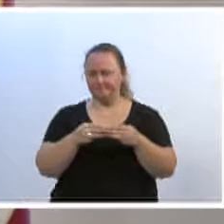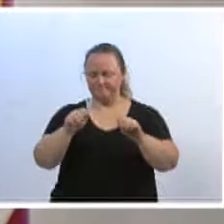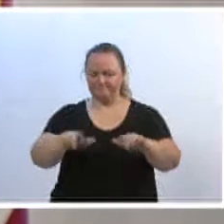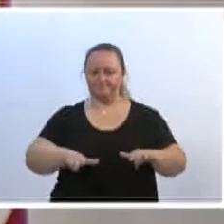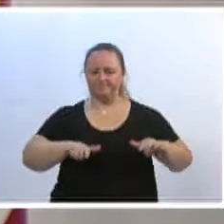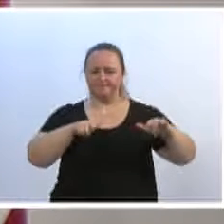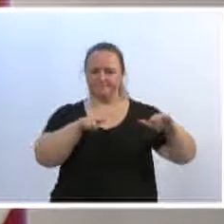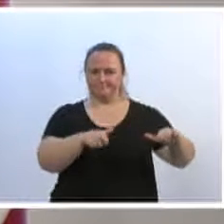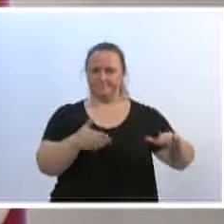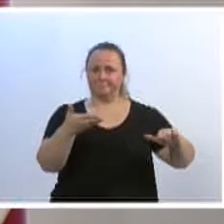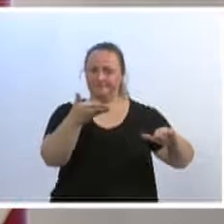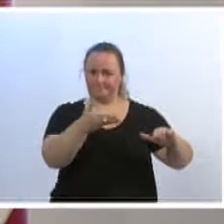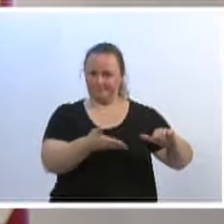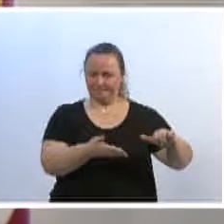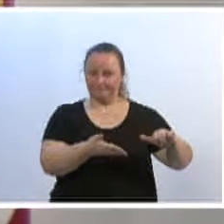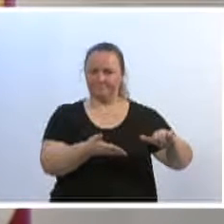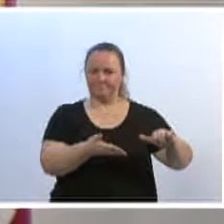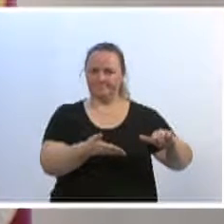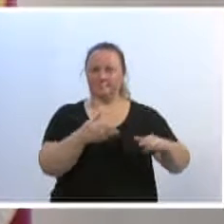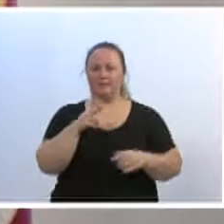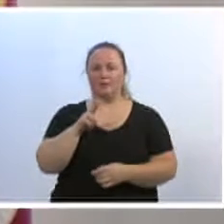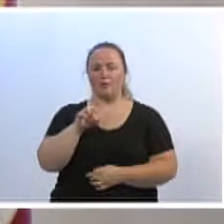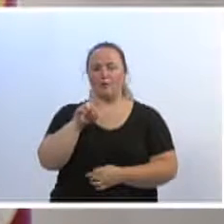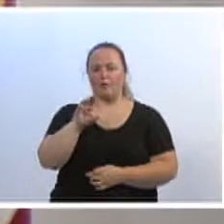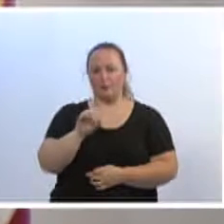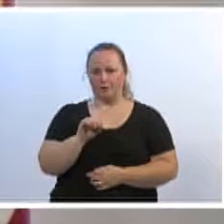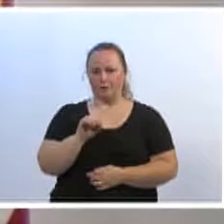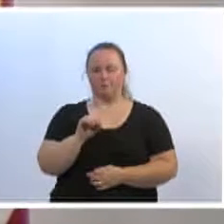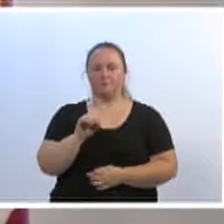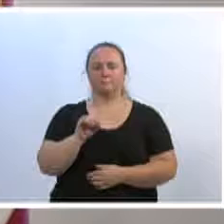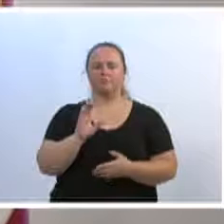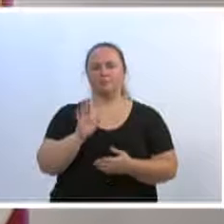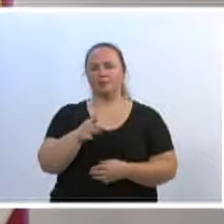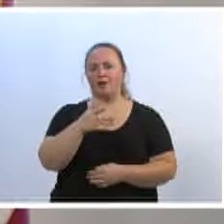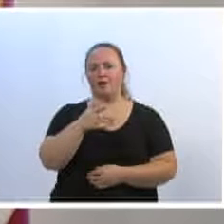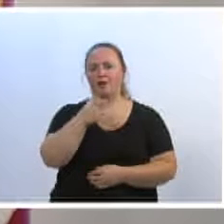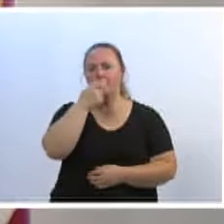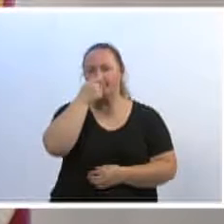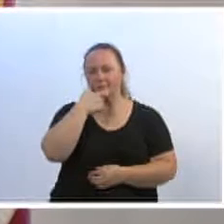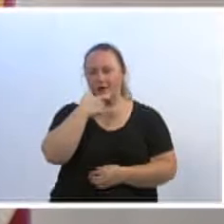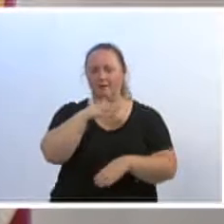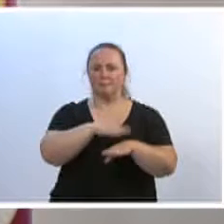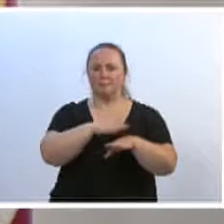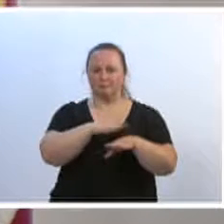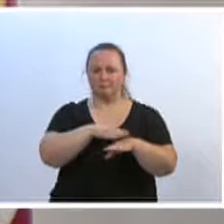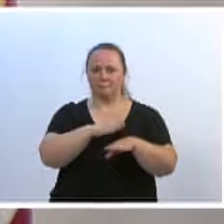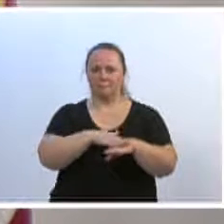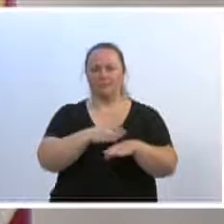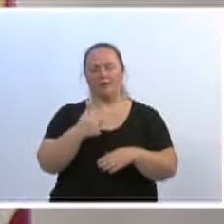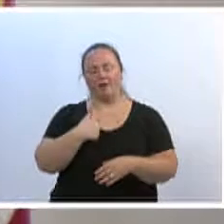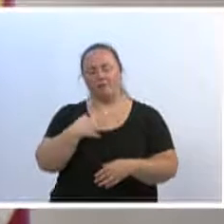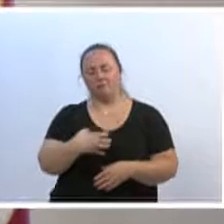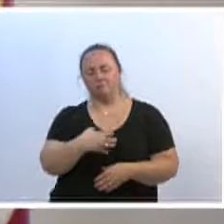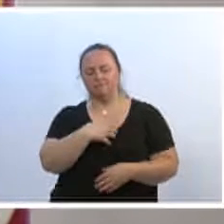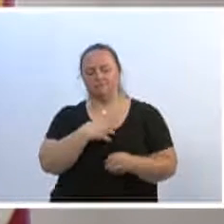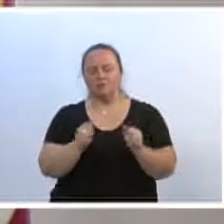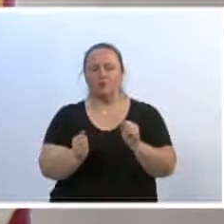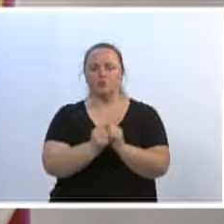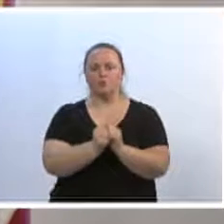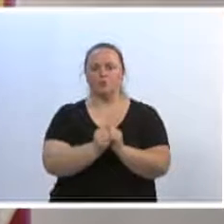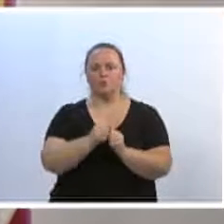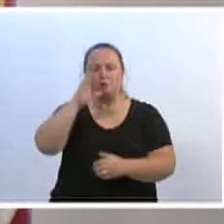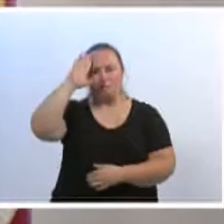Municipal do Mérito Udo Xadraque, o vereador Becker foi o autor, e me deu a honra de subscrever